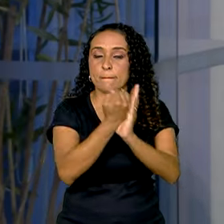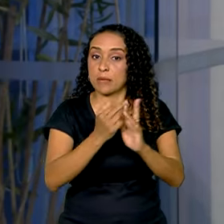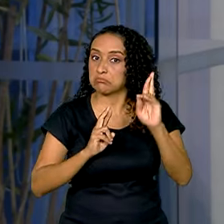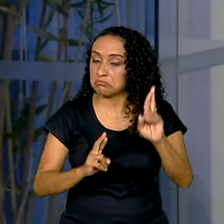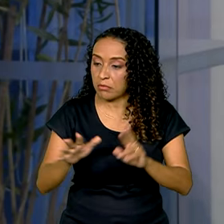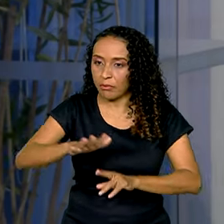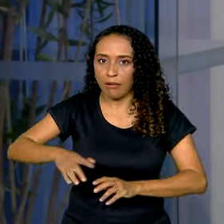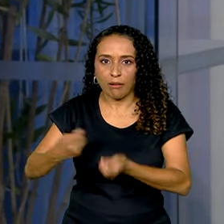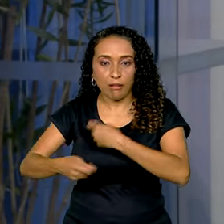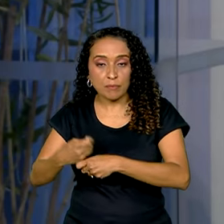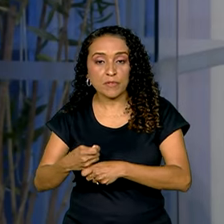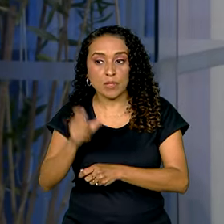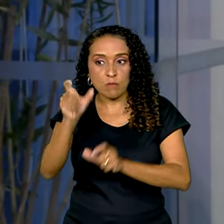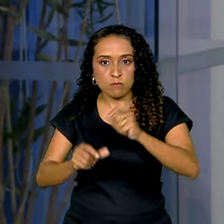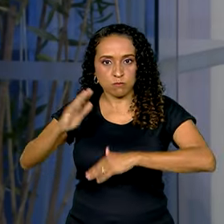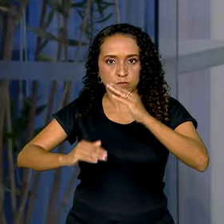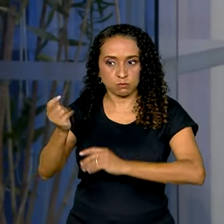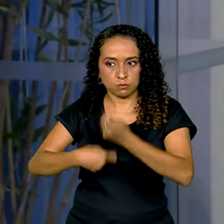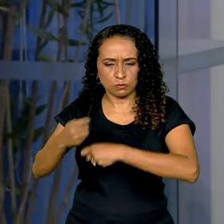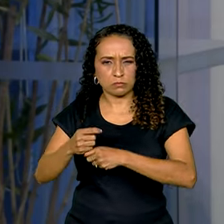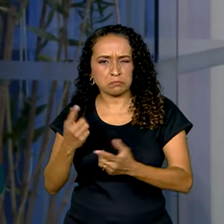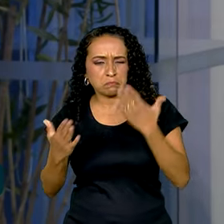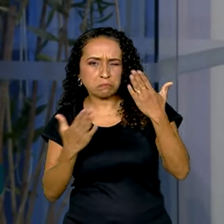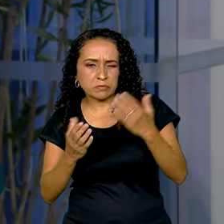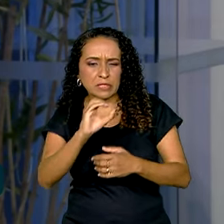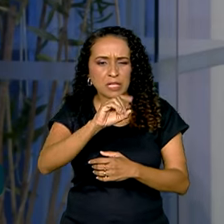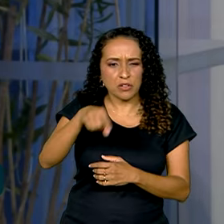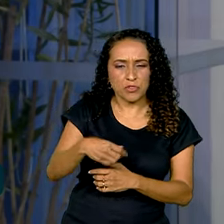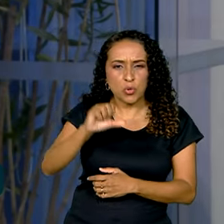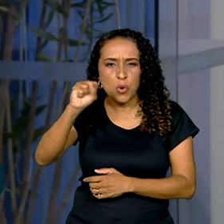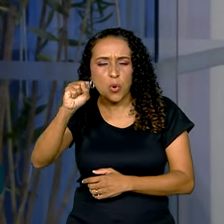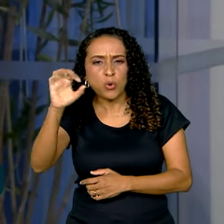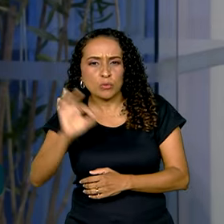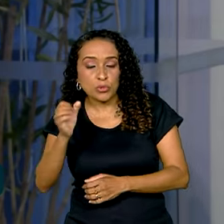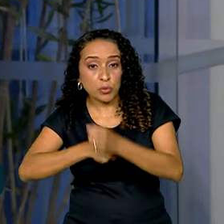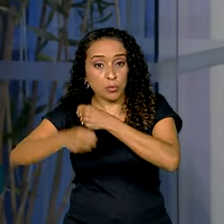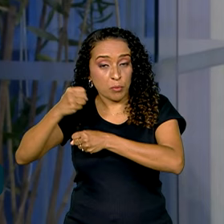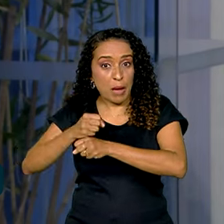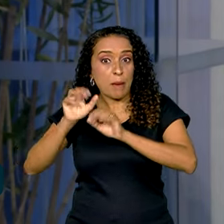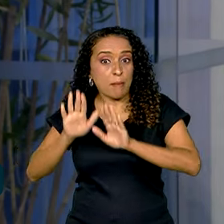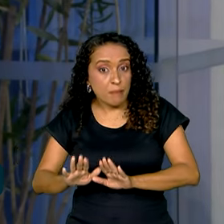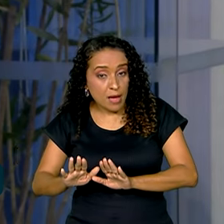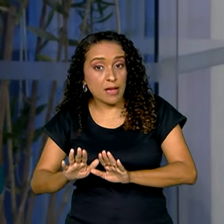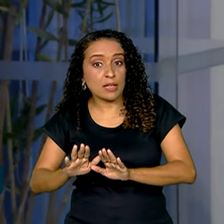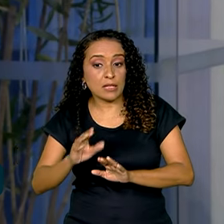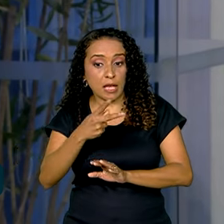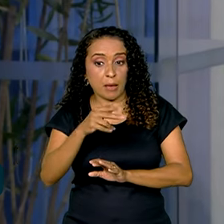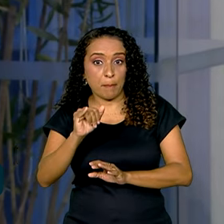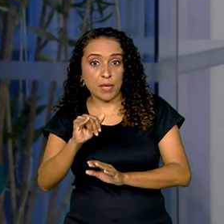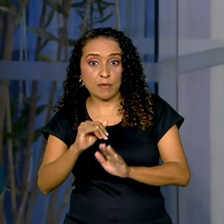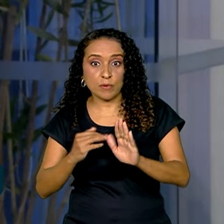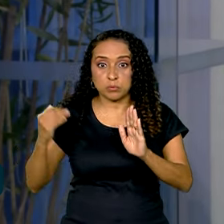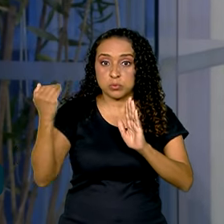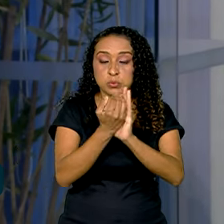mercado financeiro. Os economistas projetavam ali um crescimento de 0,8% por ano passado, mas o PIB cresceu